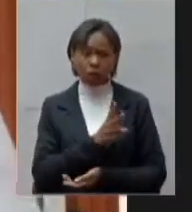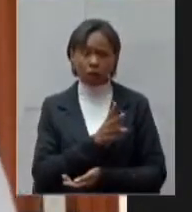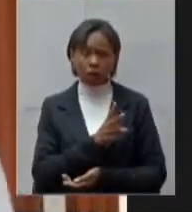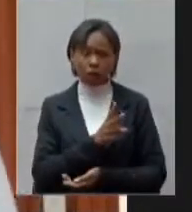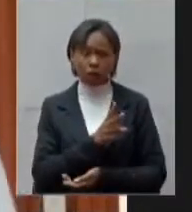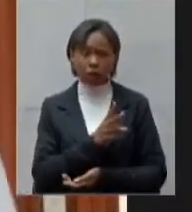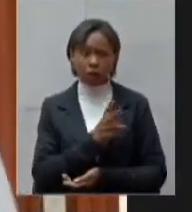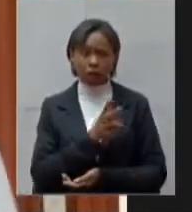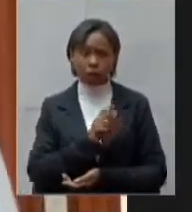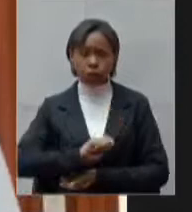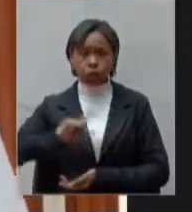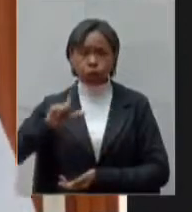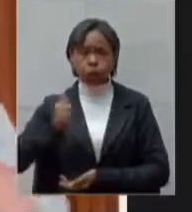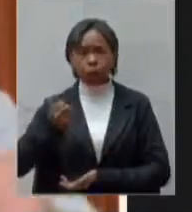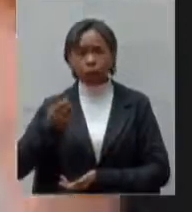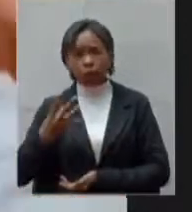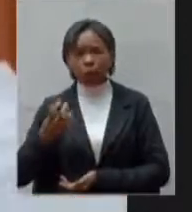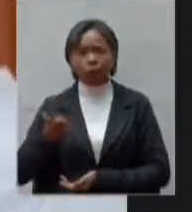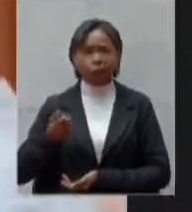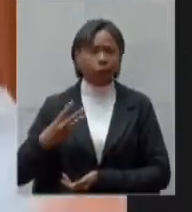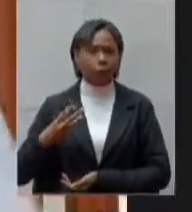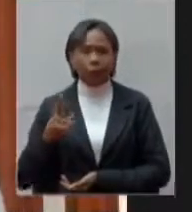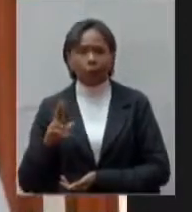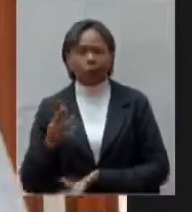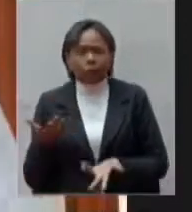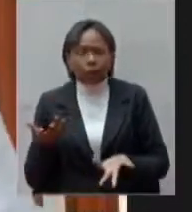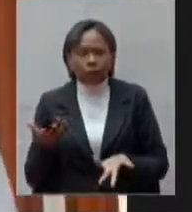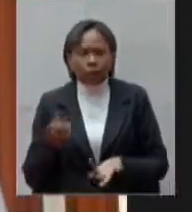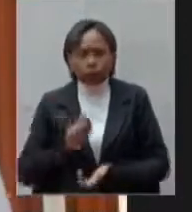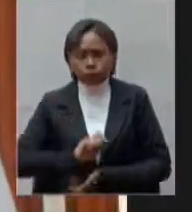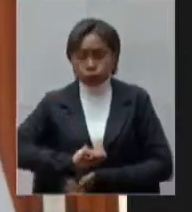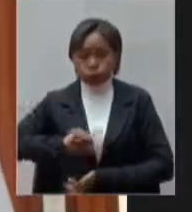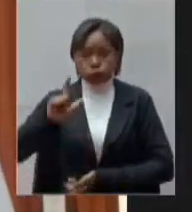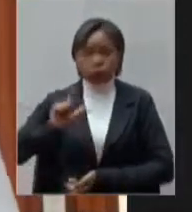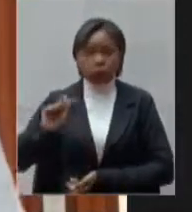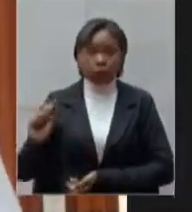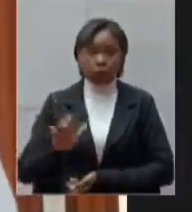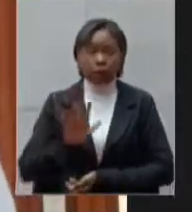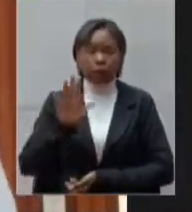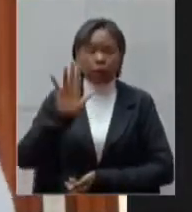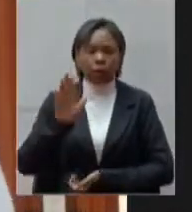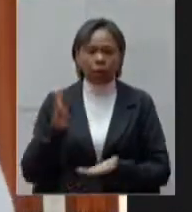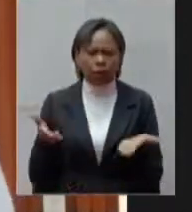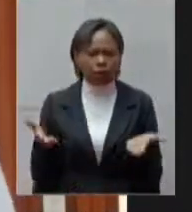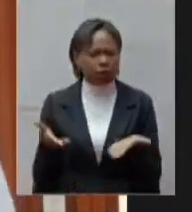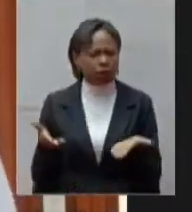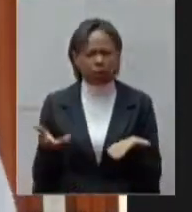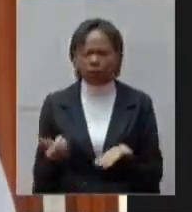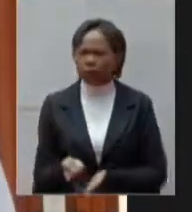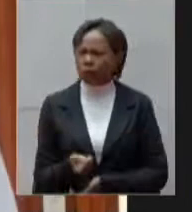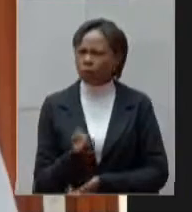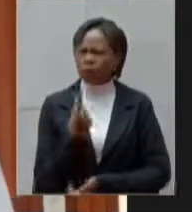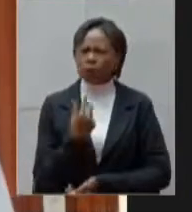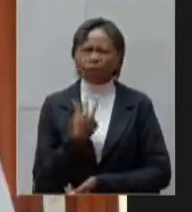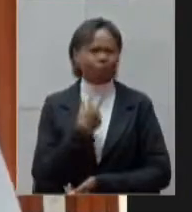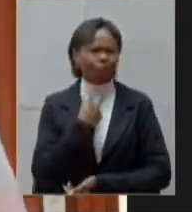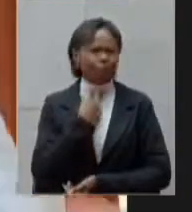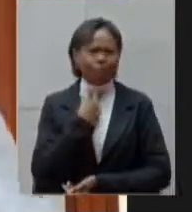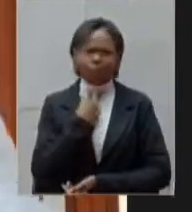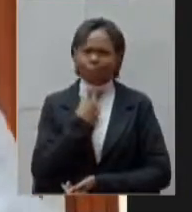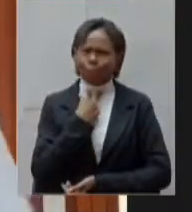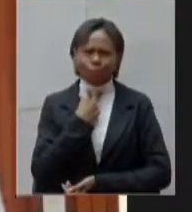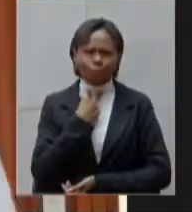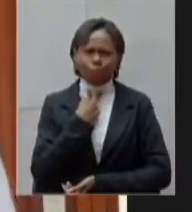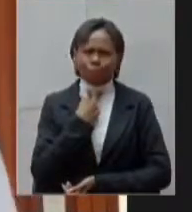12 reais então esses aumentos absurdos alguém precisa também tomar conta disso para esse momento não pode ser a posterior precisa ser